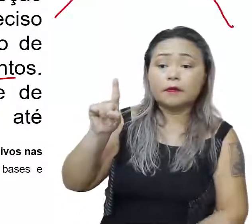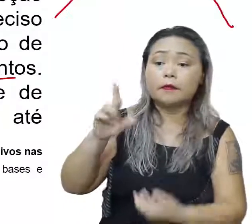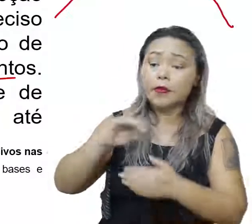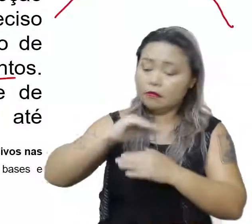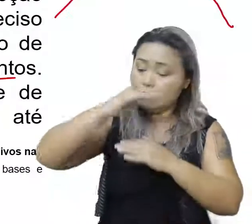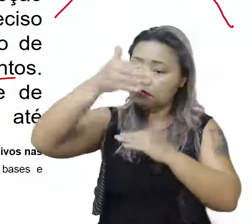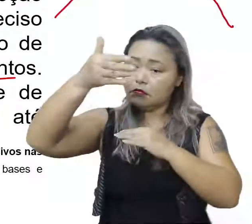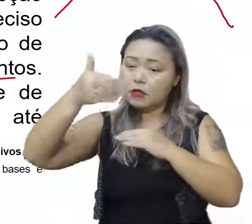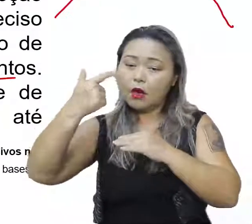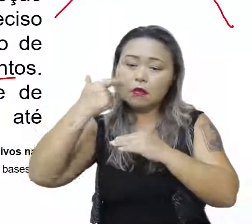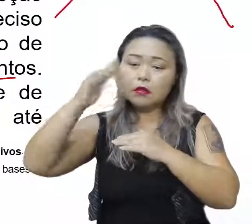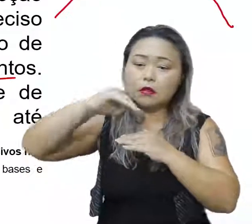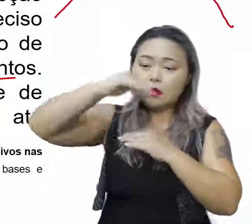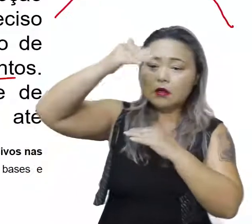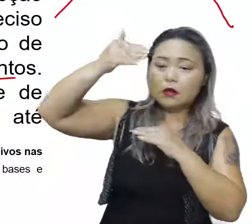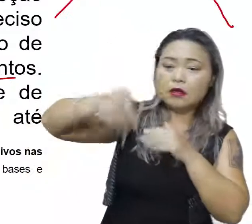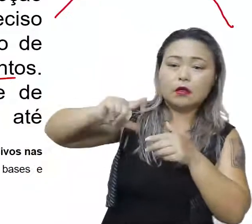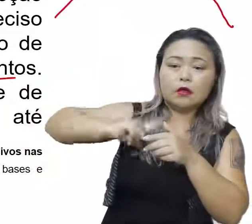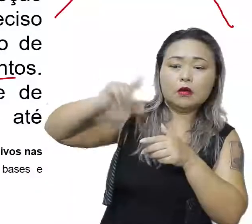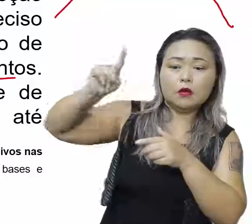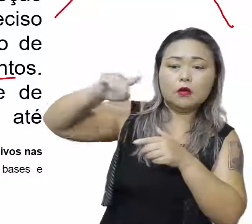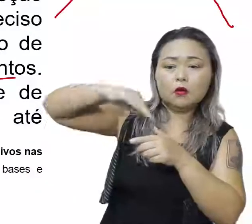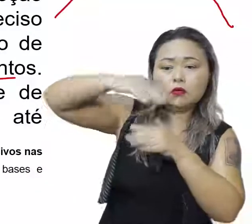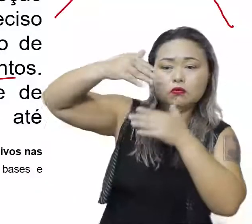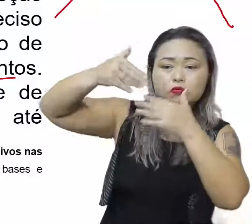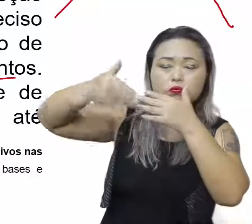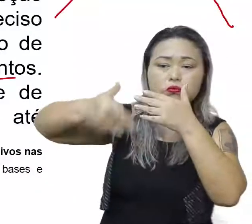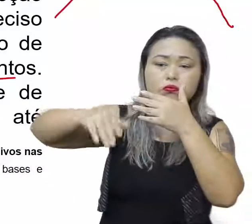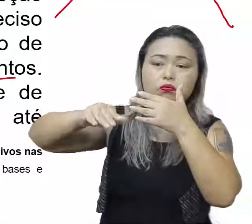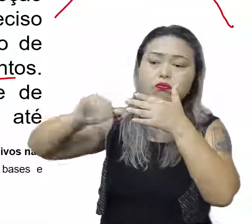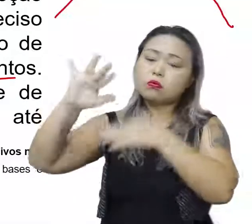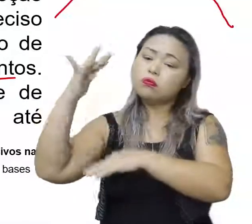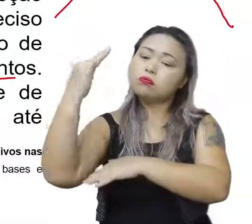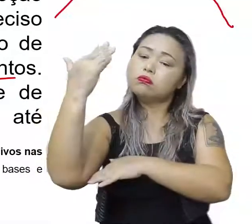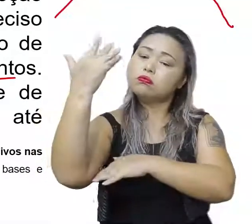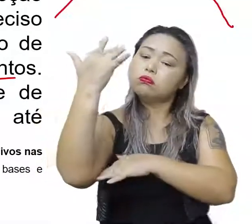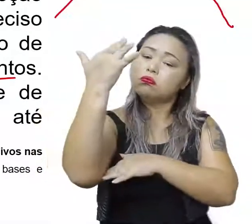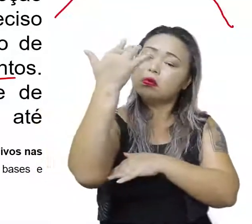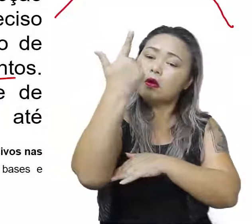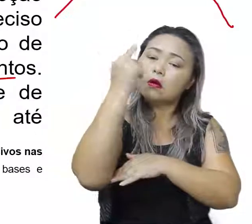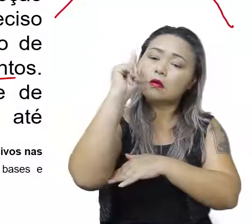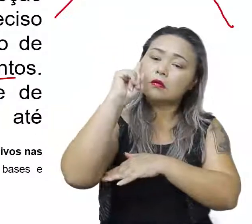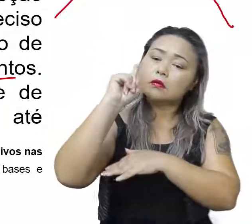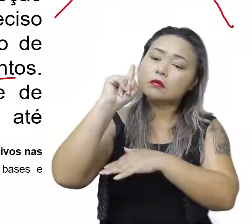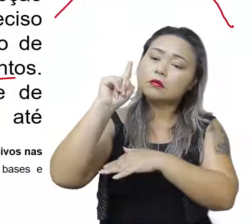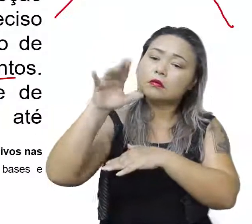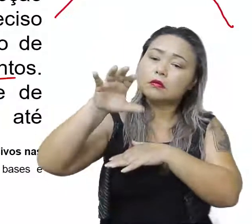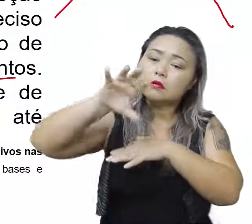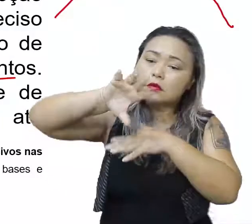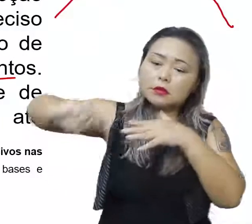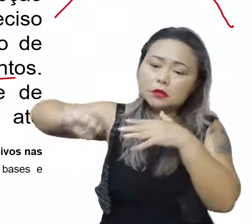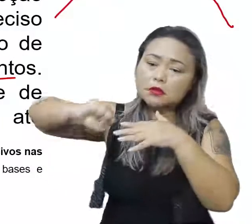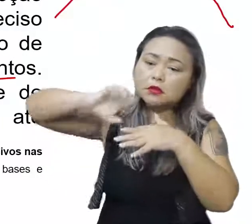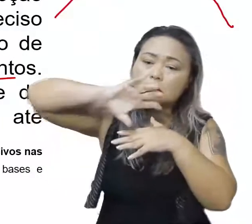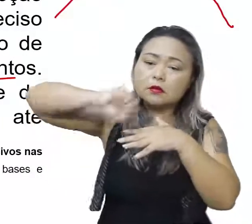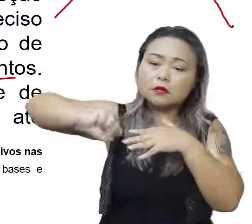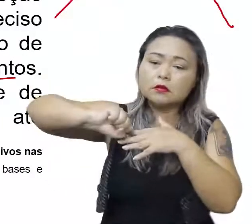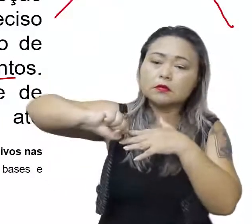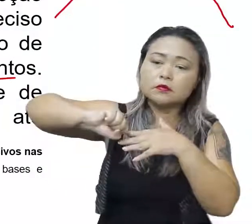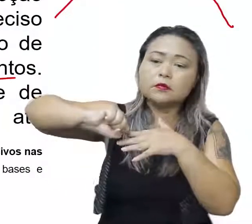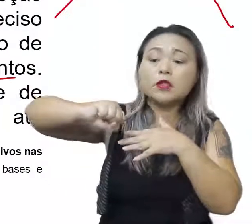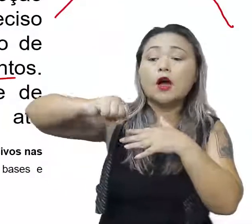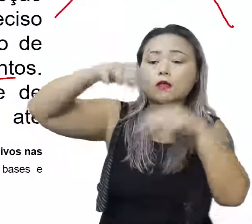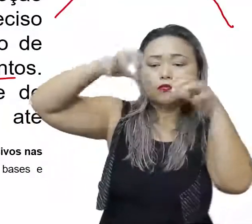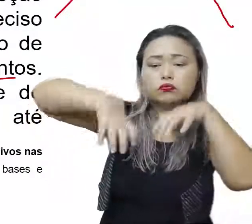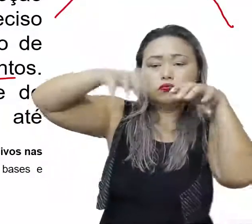elevada, ó, tem aqui a vegetação, aqui eu tirei a vegetação, tá peladinho, portanto, vai